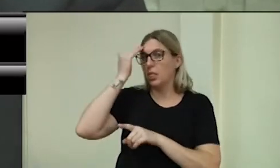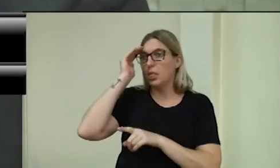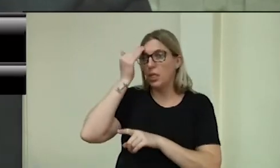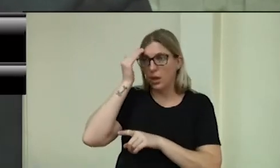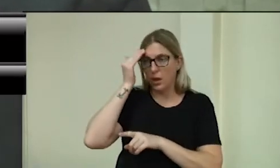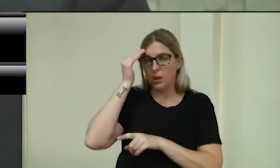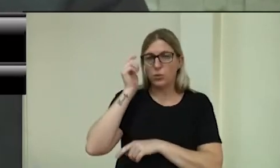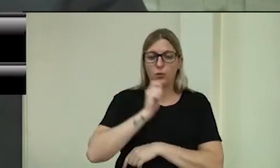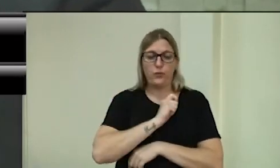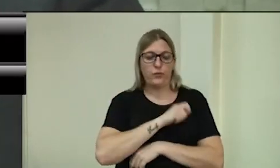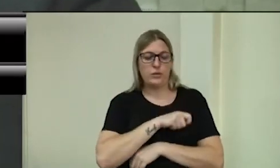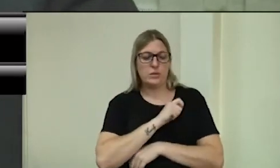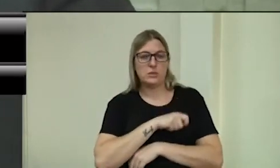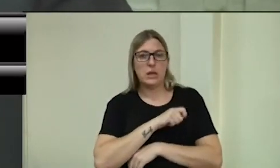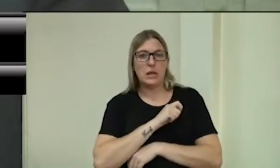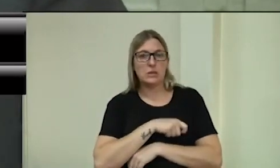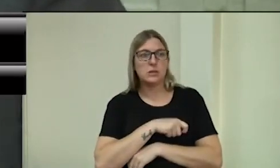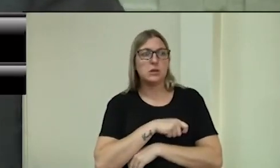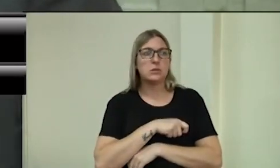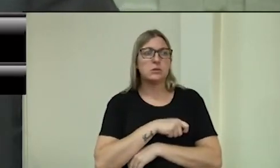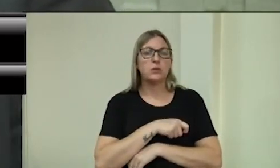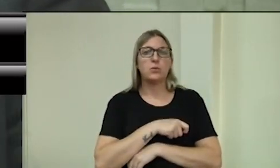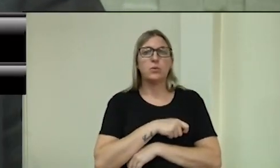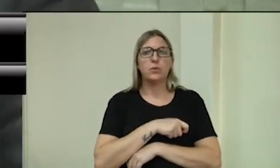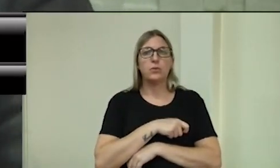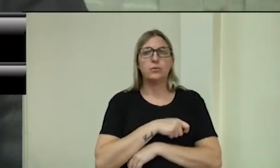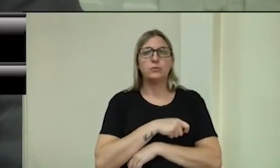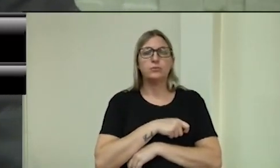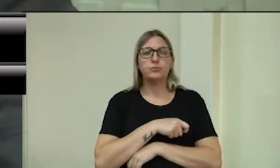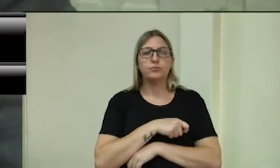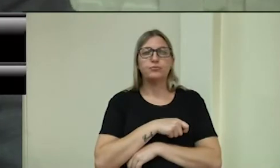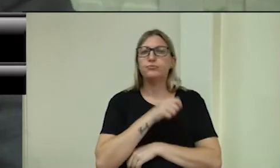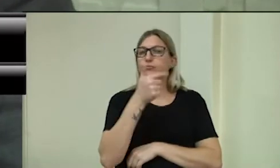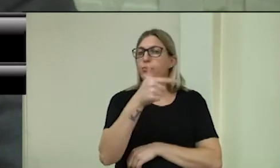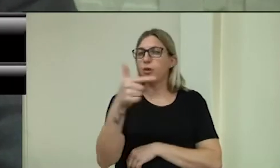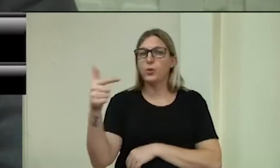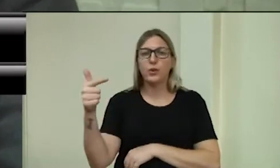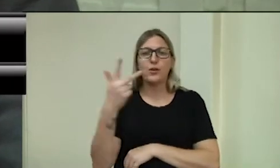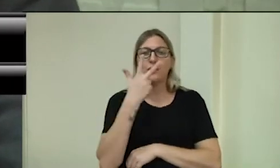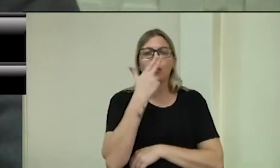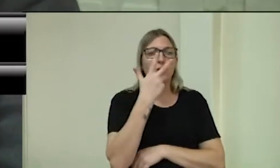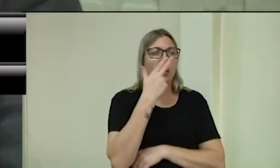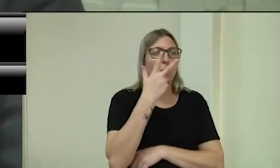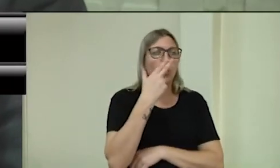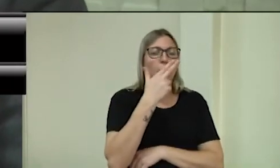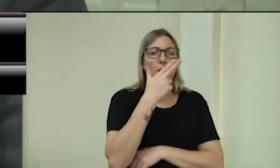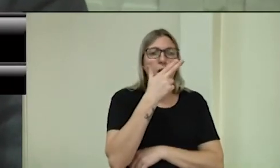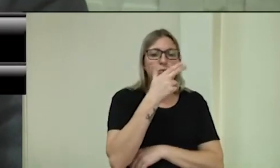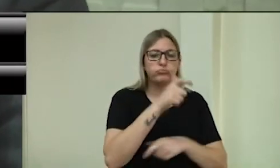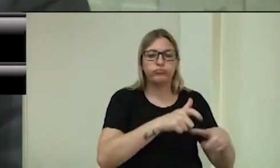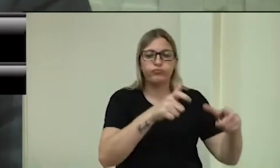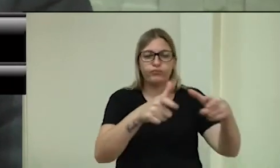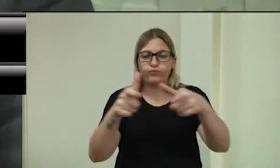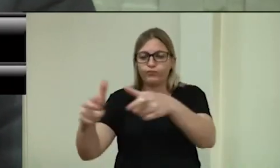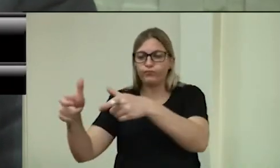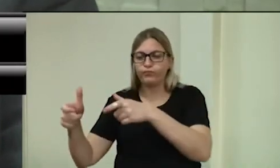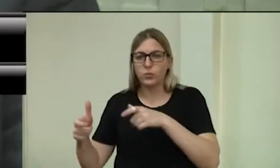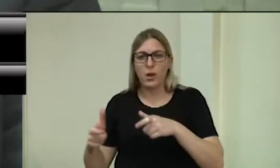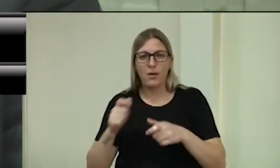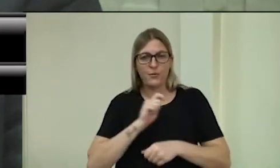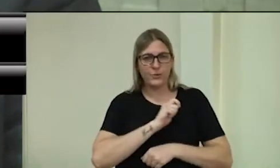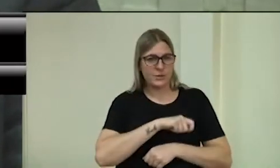e nem todos os estabelecimentos funcionou a fiscalização da mesma forma. E volto a dizer, entendo